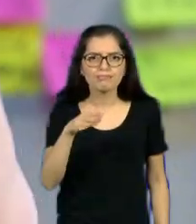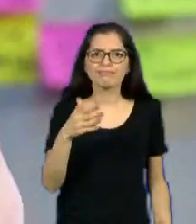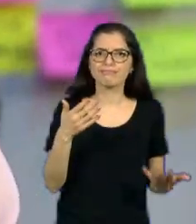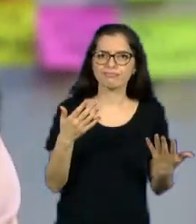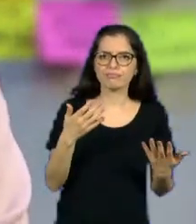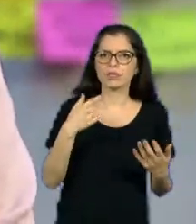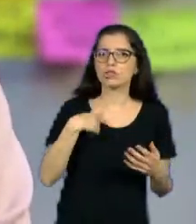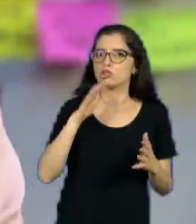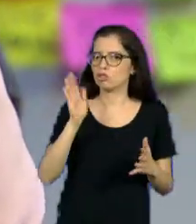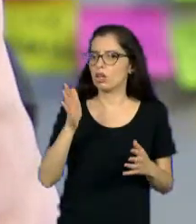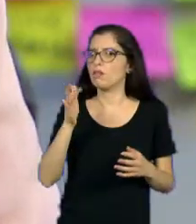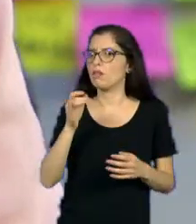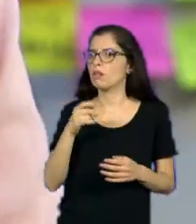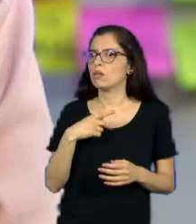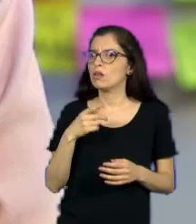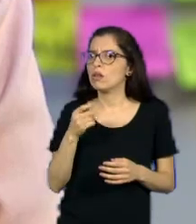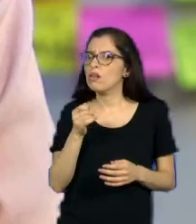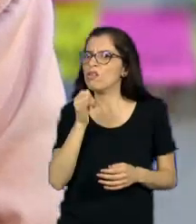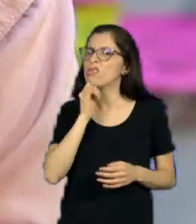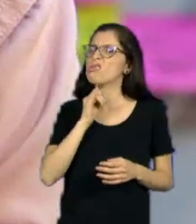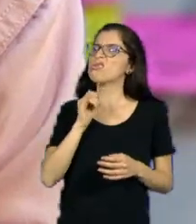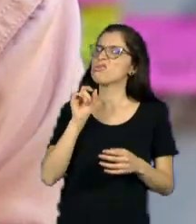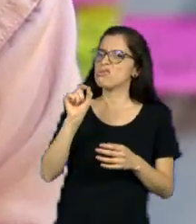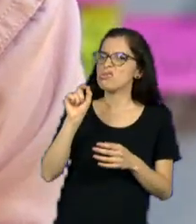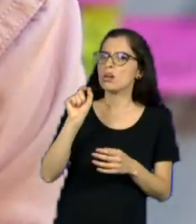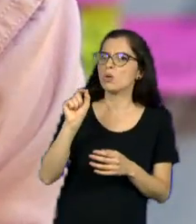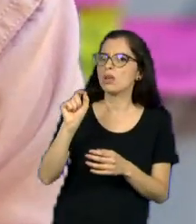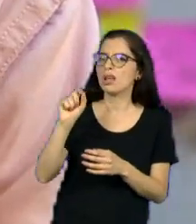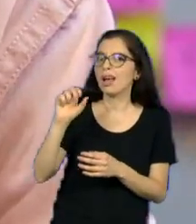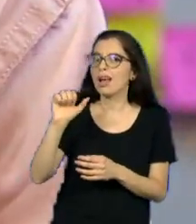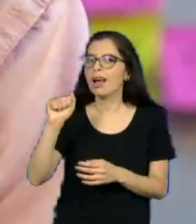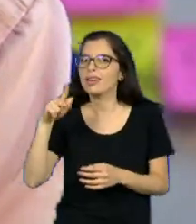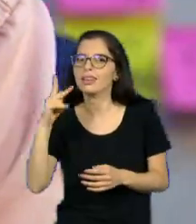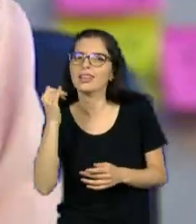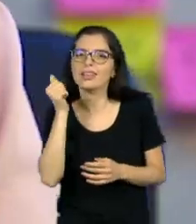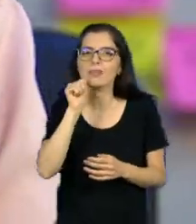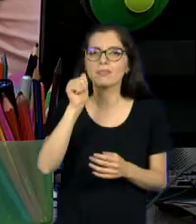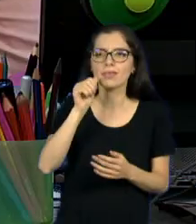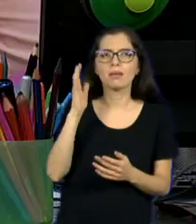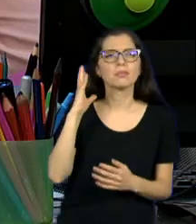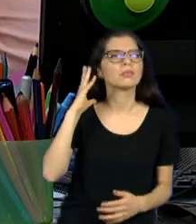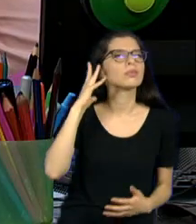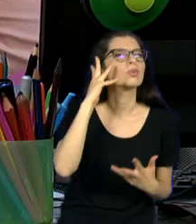Mas ele já ficou com a Aninha. E o segundo, a menina mais bonita do colégio.